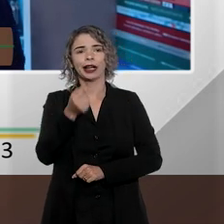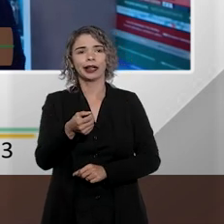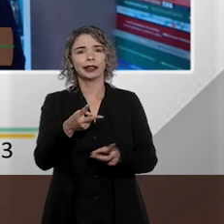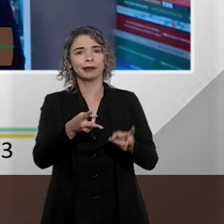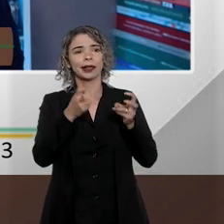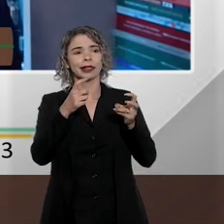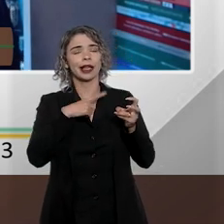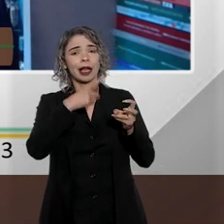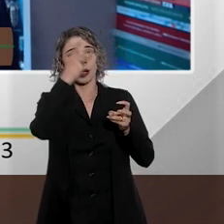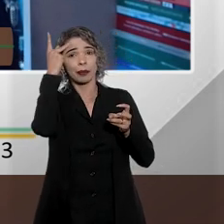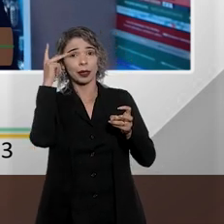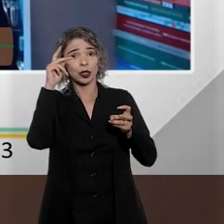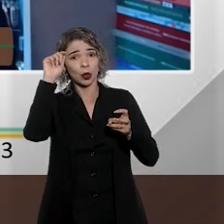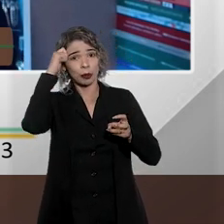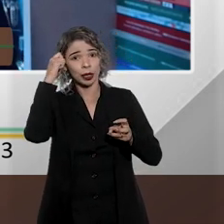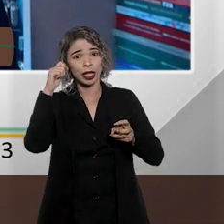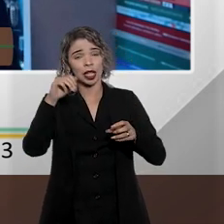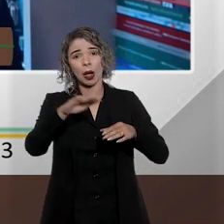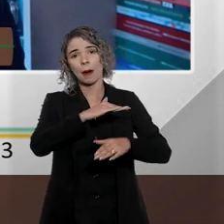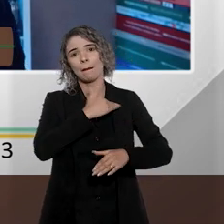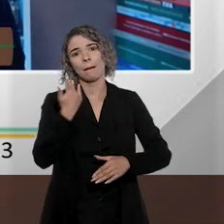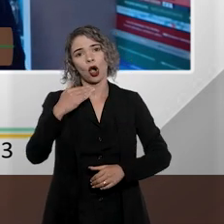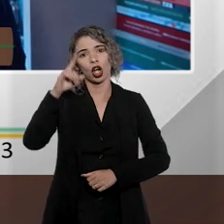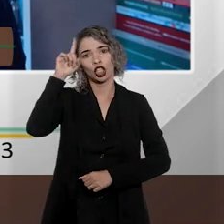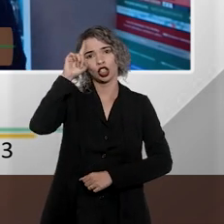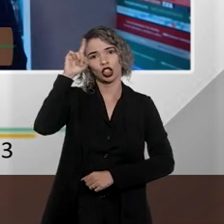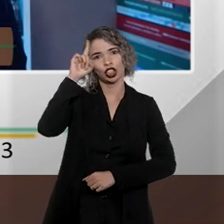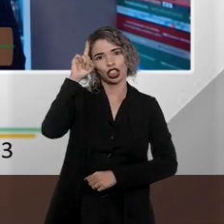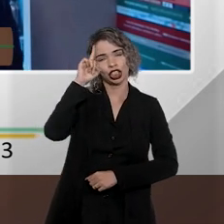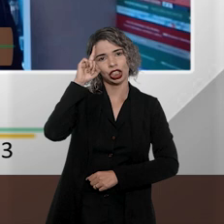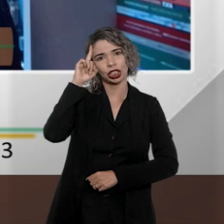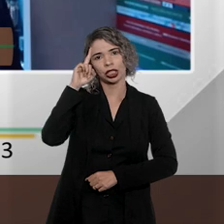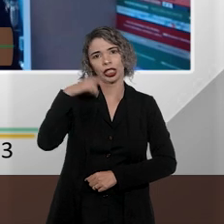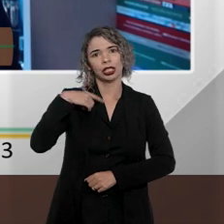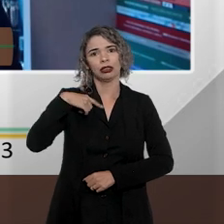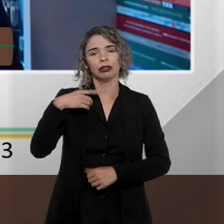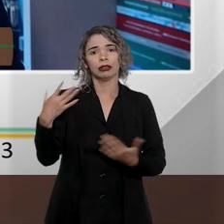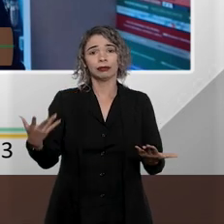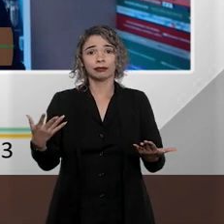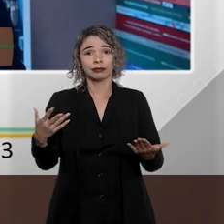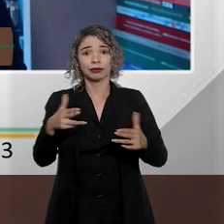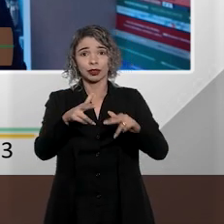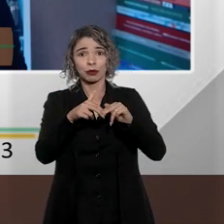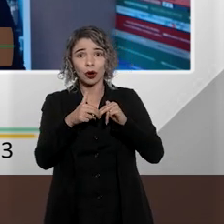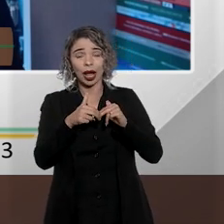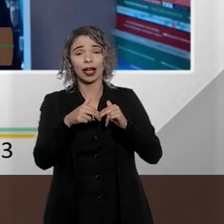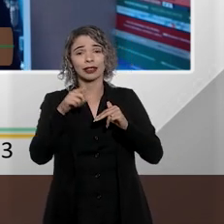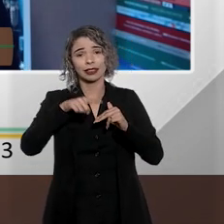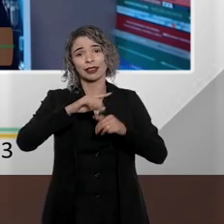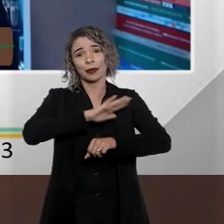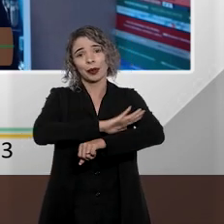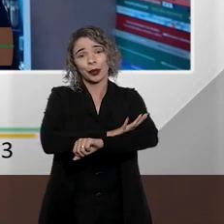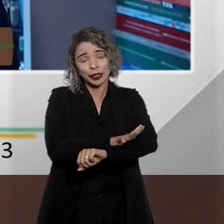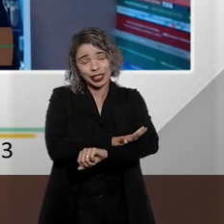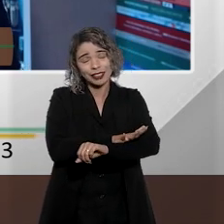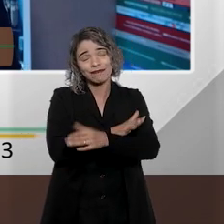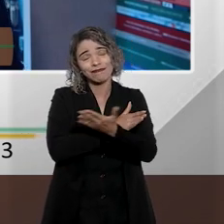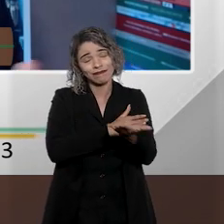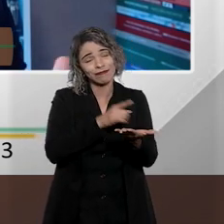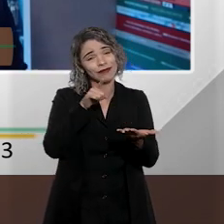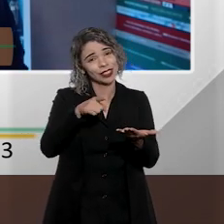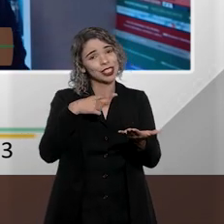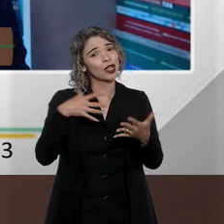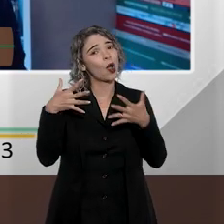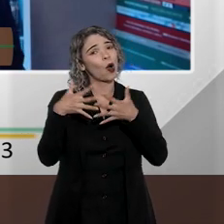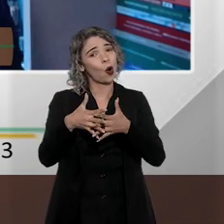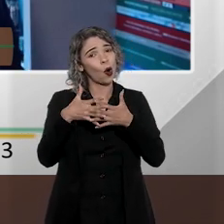pessoas negras sendo assassinadas à luz do dia pela força, pelo aparato repressivo estatal. E isso é de um